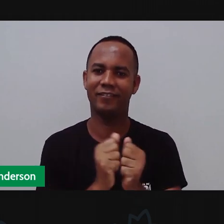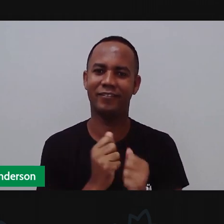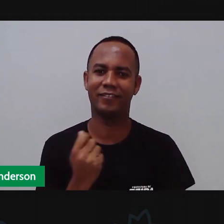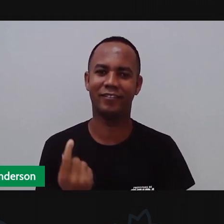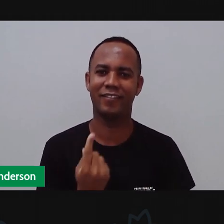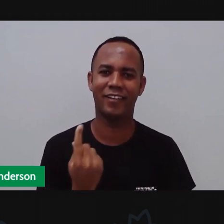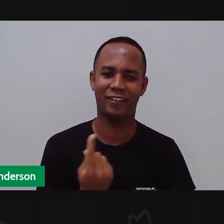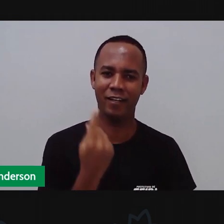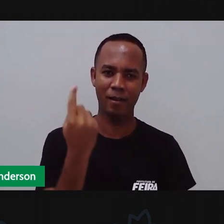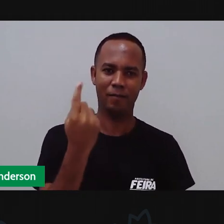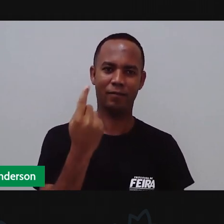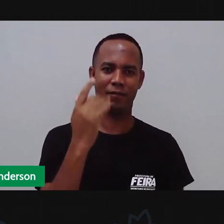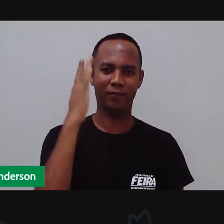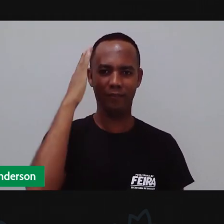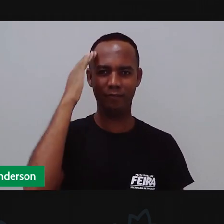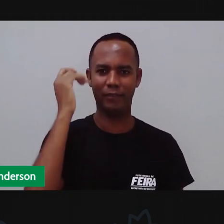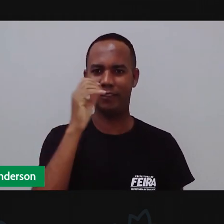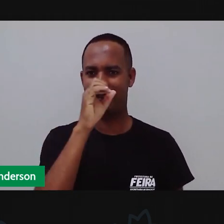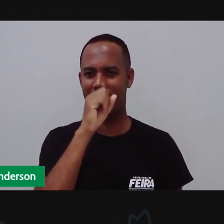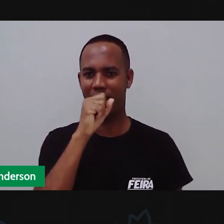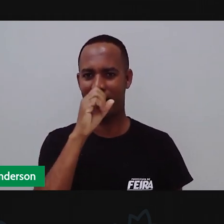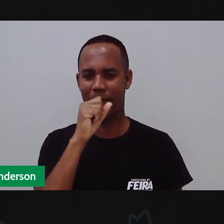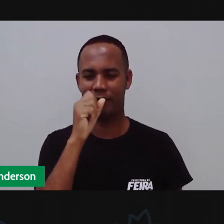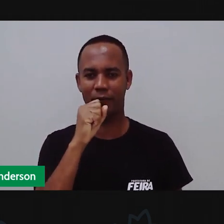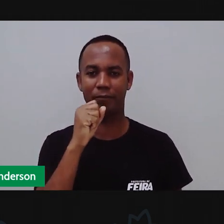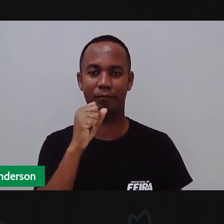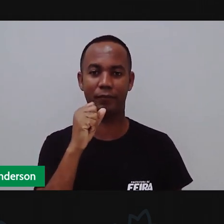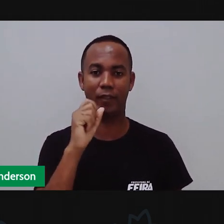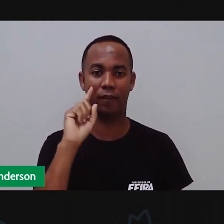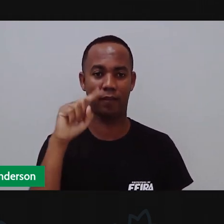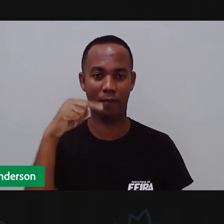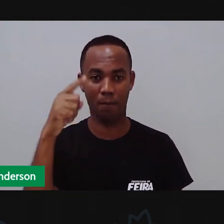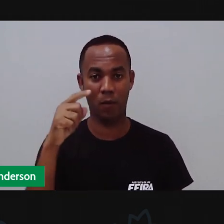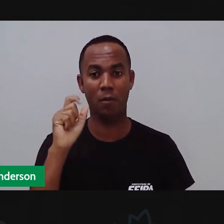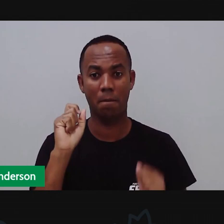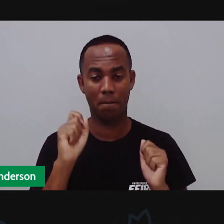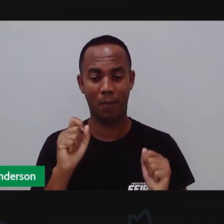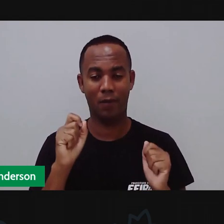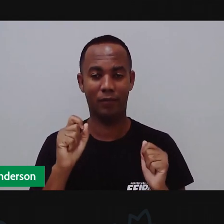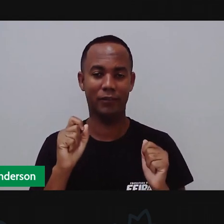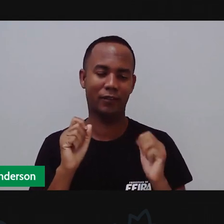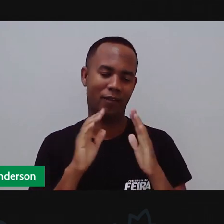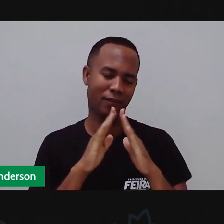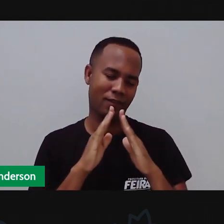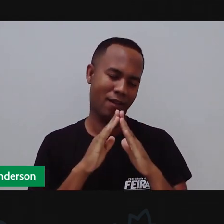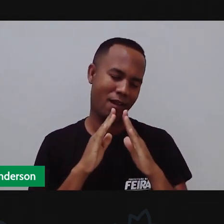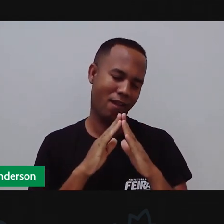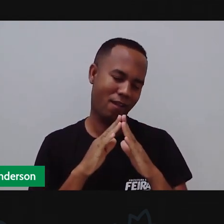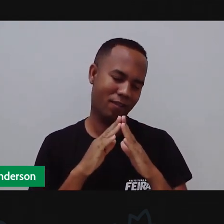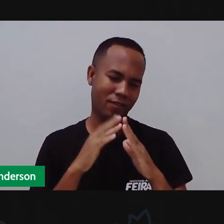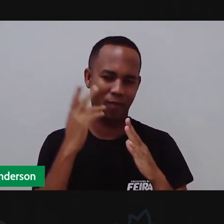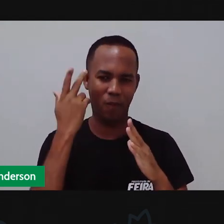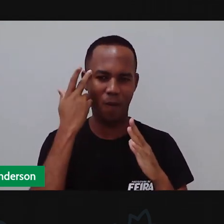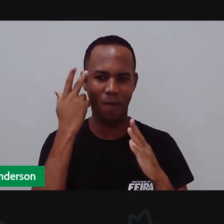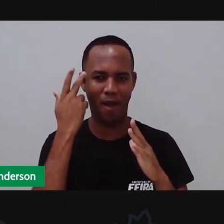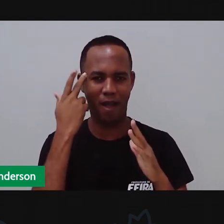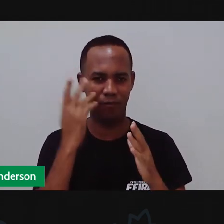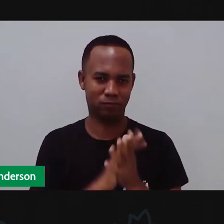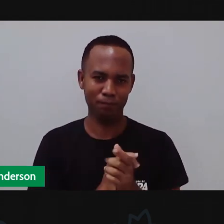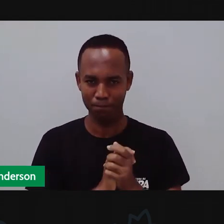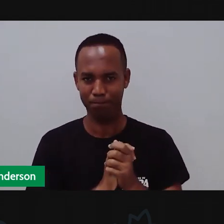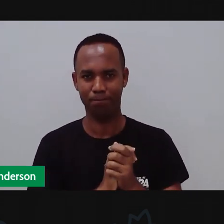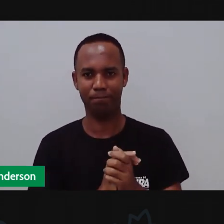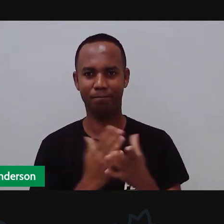Amanhã, sábado. Depois vocês podem descansar. Não é isso? Vamos lá? Vamos, Anderson, para mais